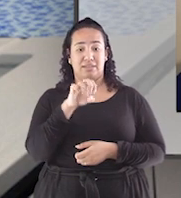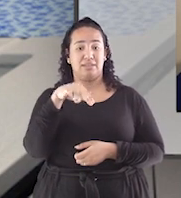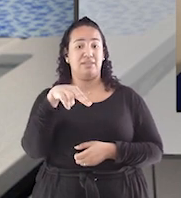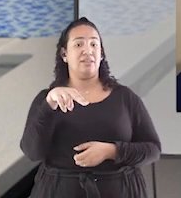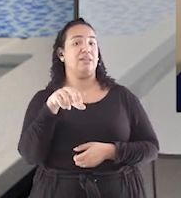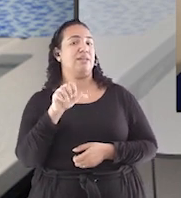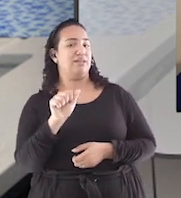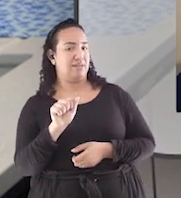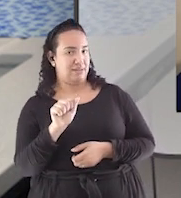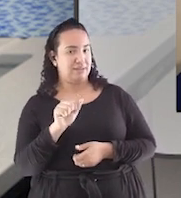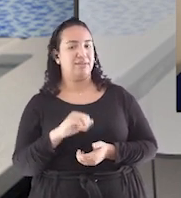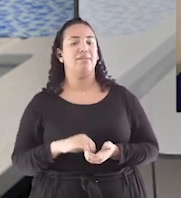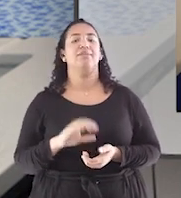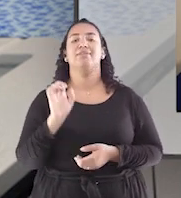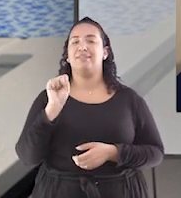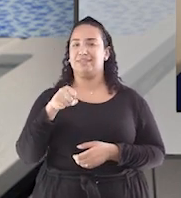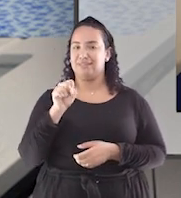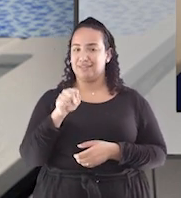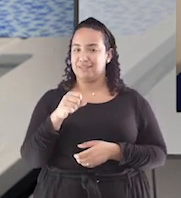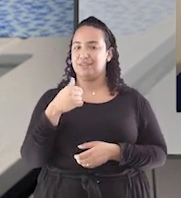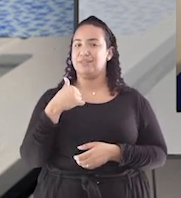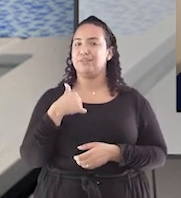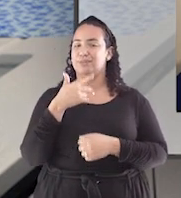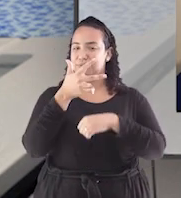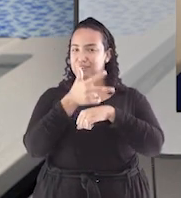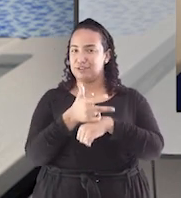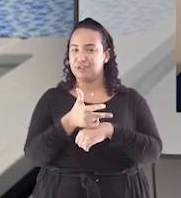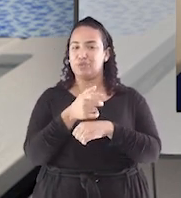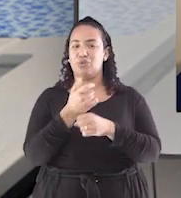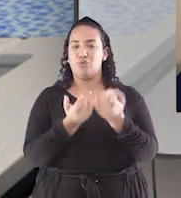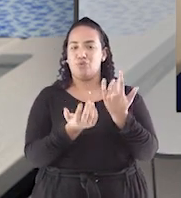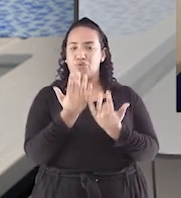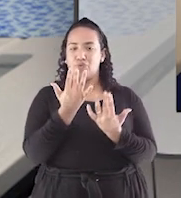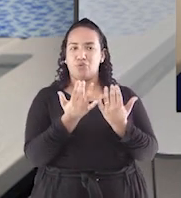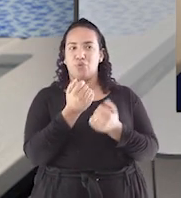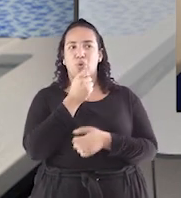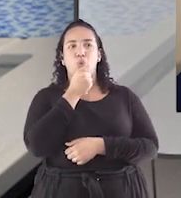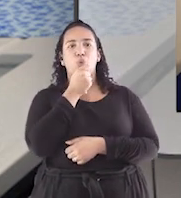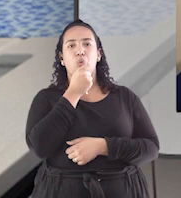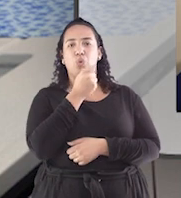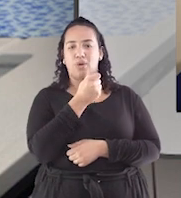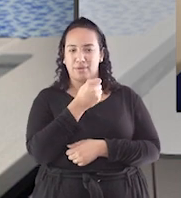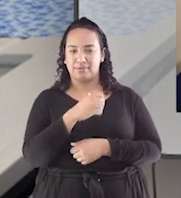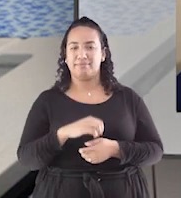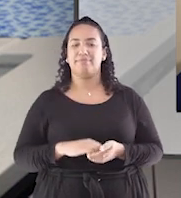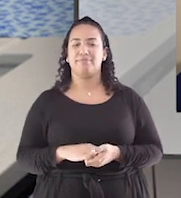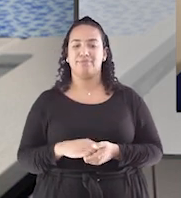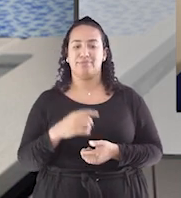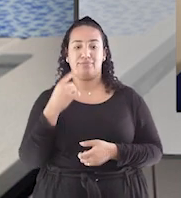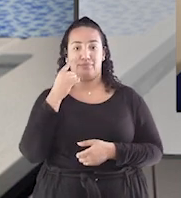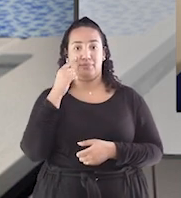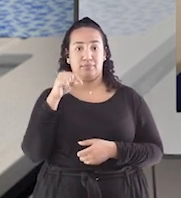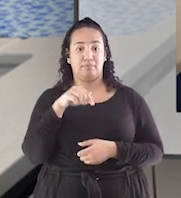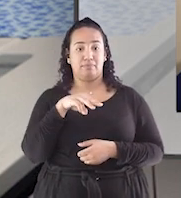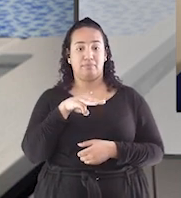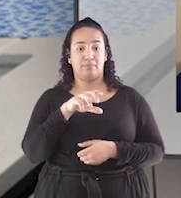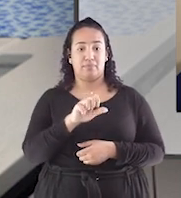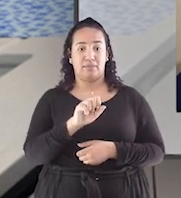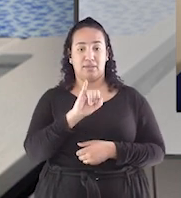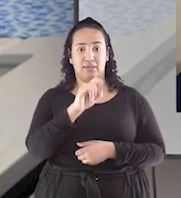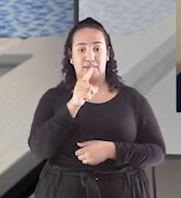É aquele mesmo que eu fiz o vídeo soprando fogo. É só você colocar a maisena dentro de um potinho.